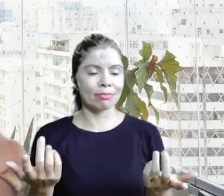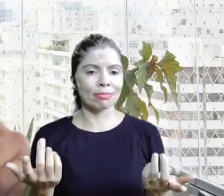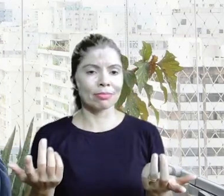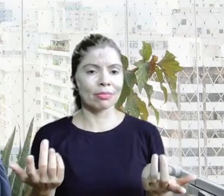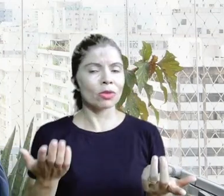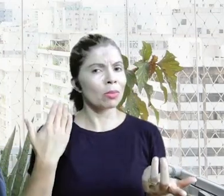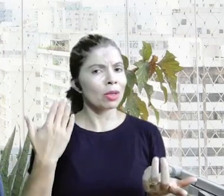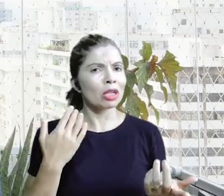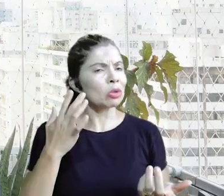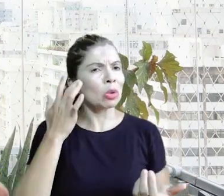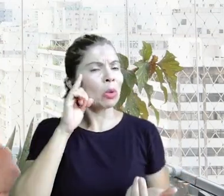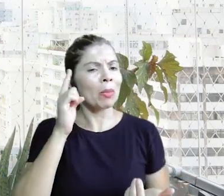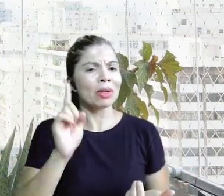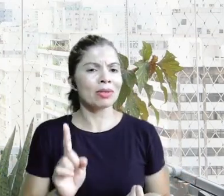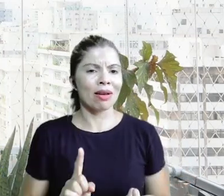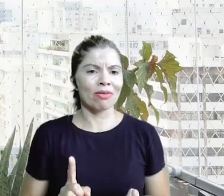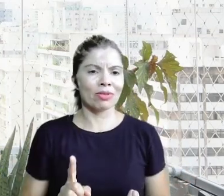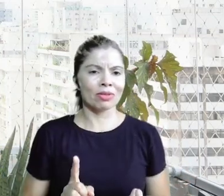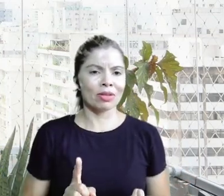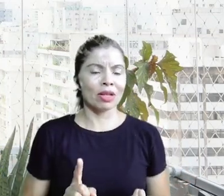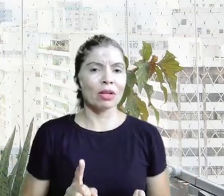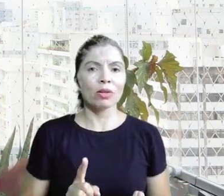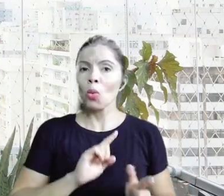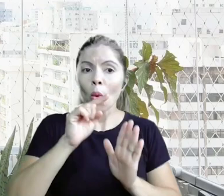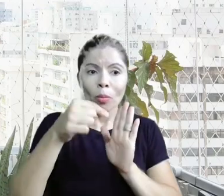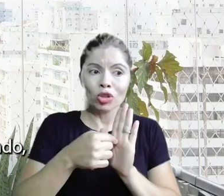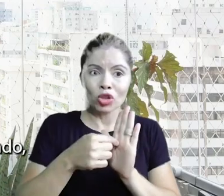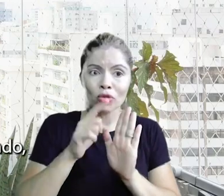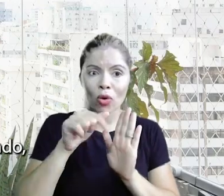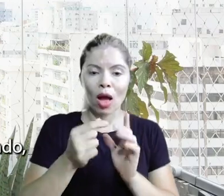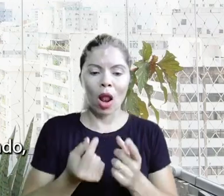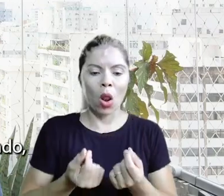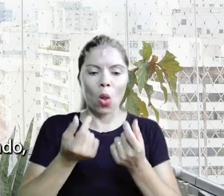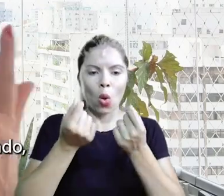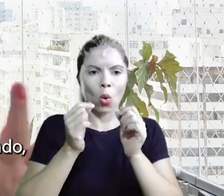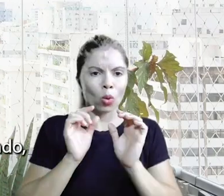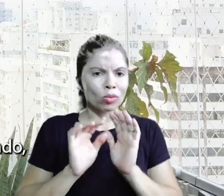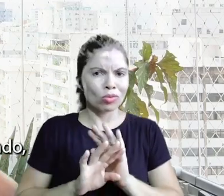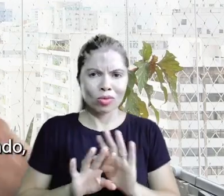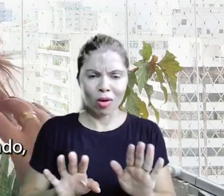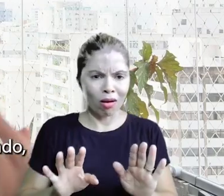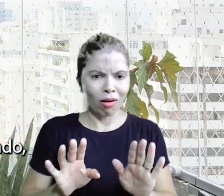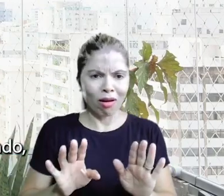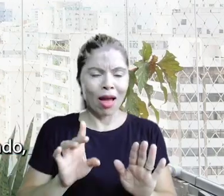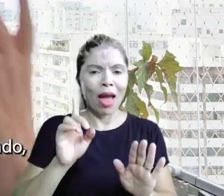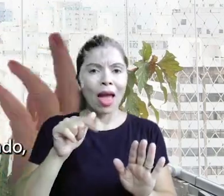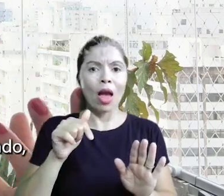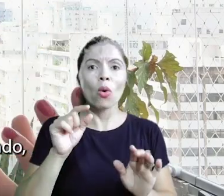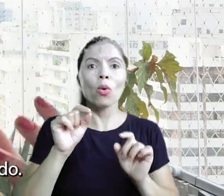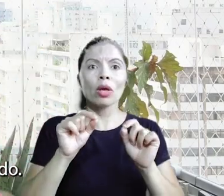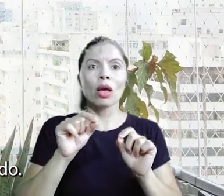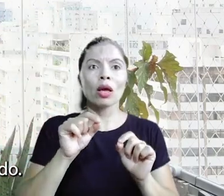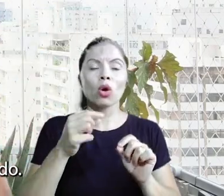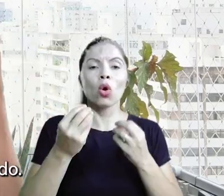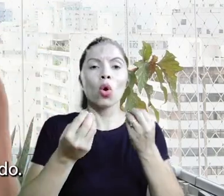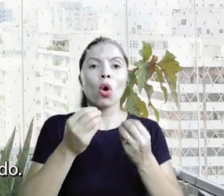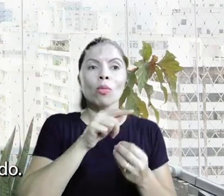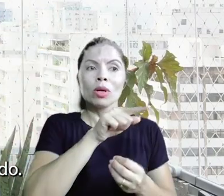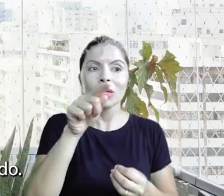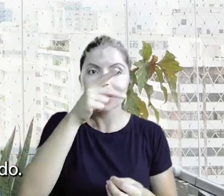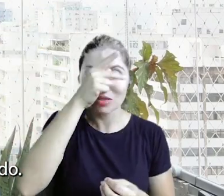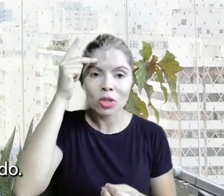prêmio como esse no fundo não é pelo lucro que a gente está fazendo não é pela receita não é pelo número de clientes é pelo